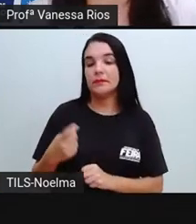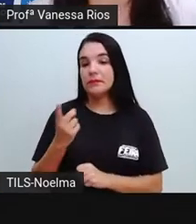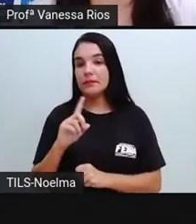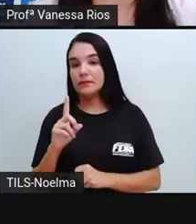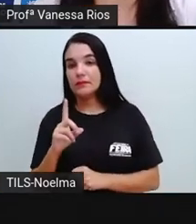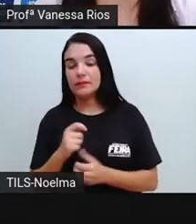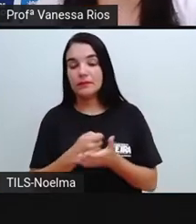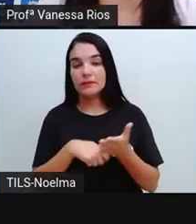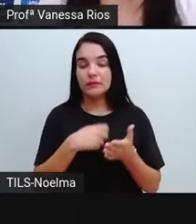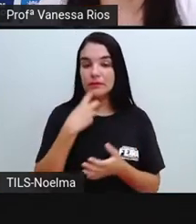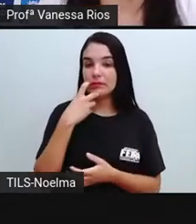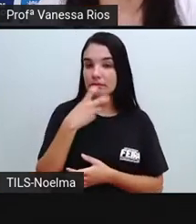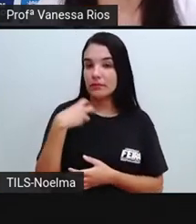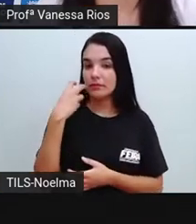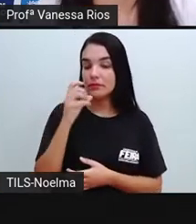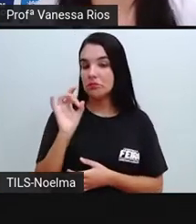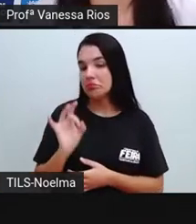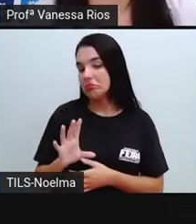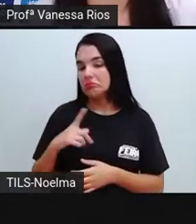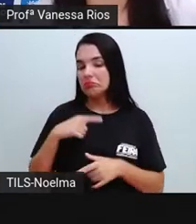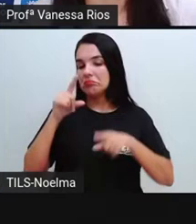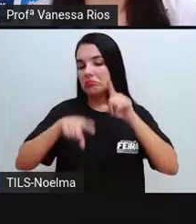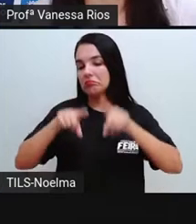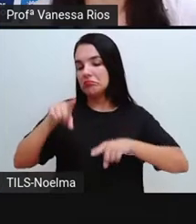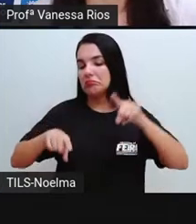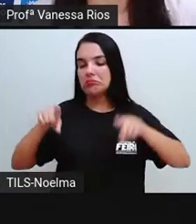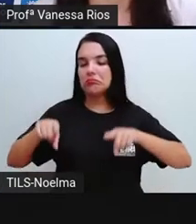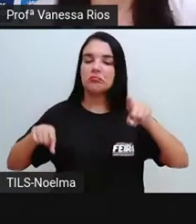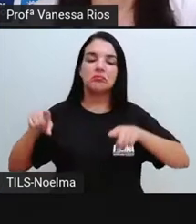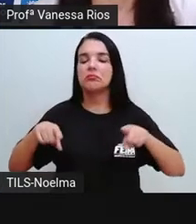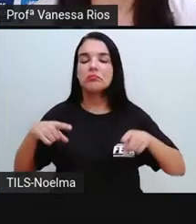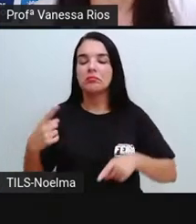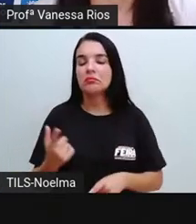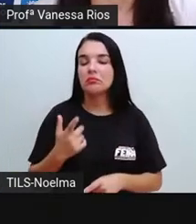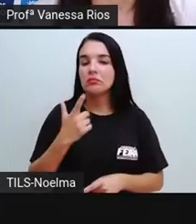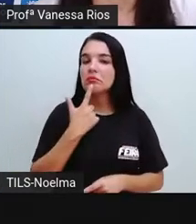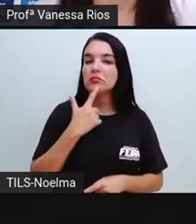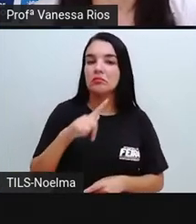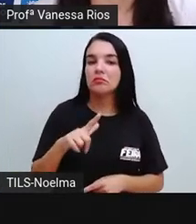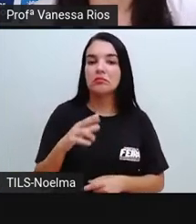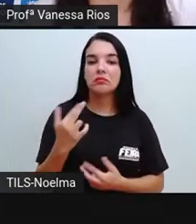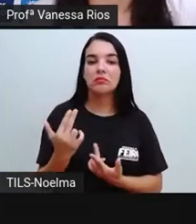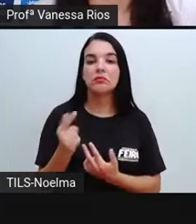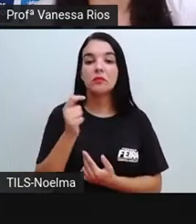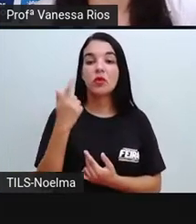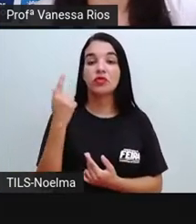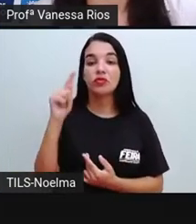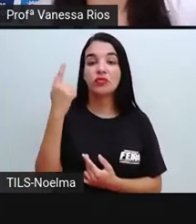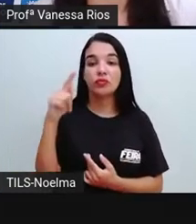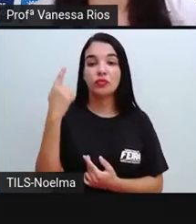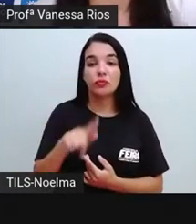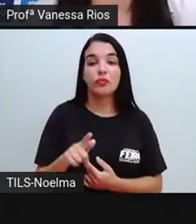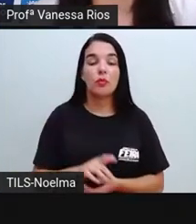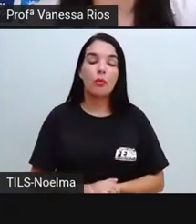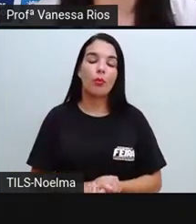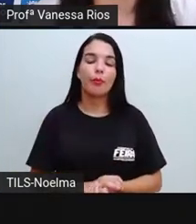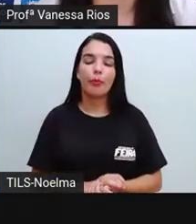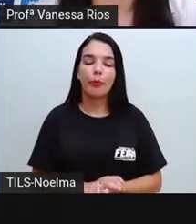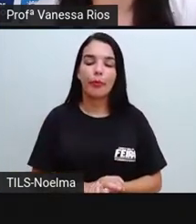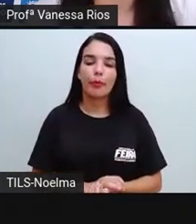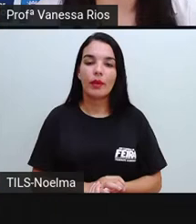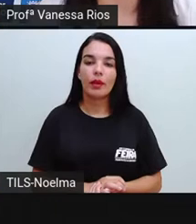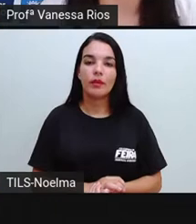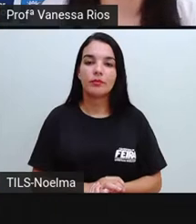apresentar variações linguísticas, como gírias, apresentar palavras que remetem aí às questões